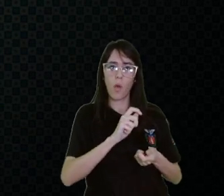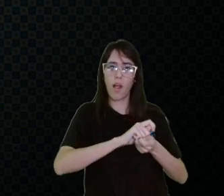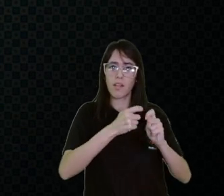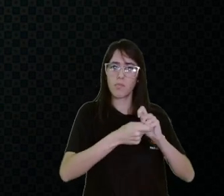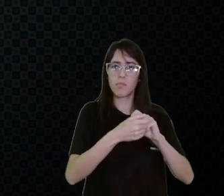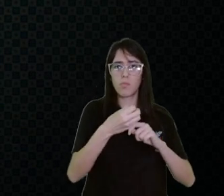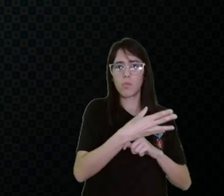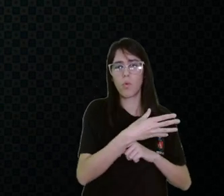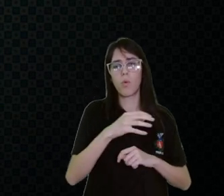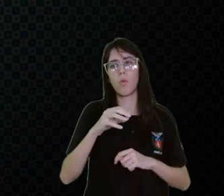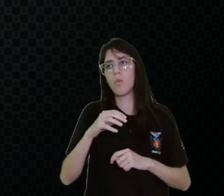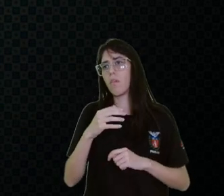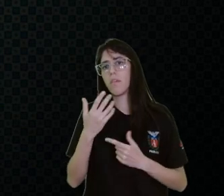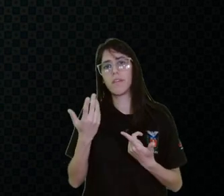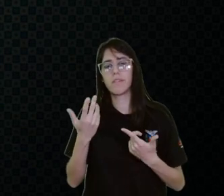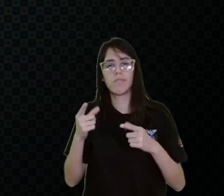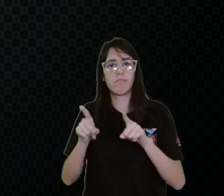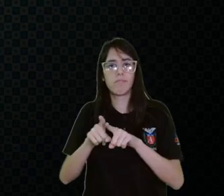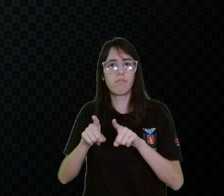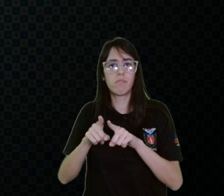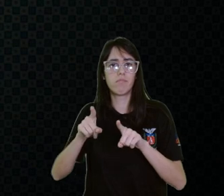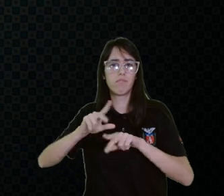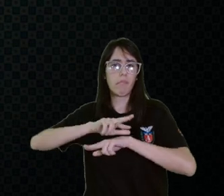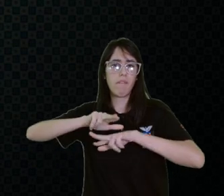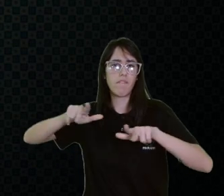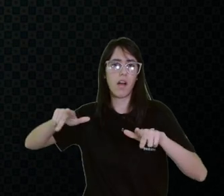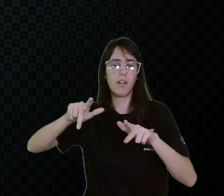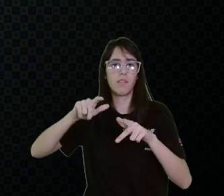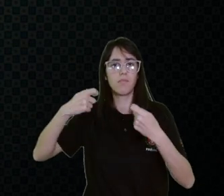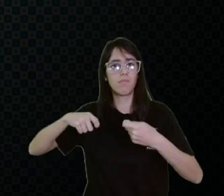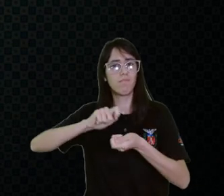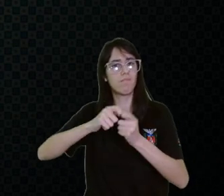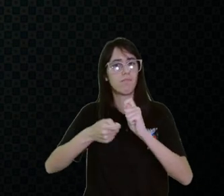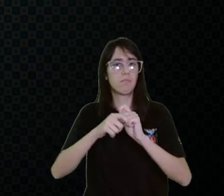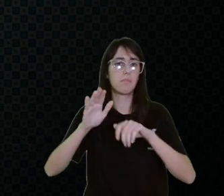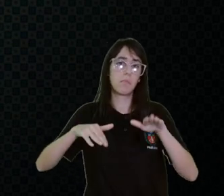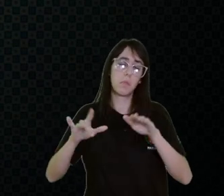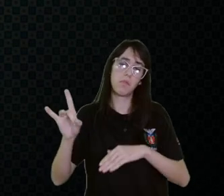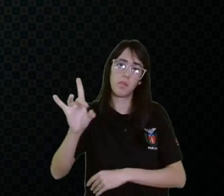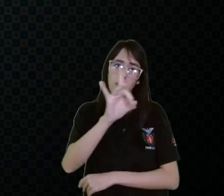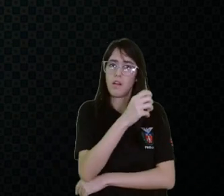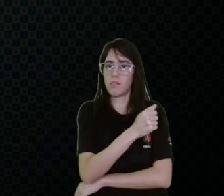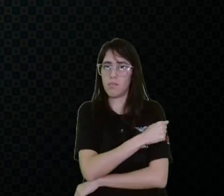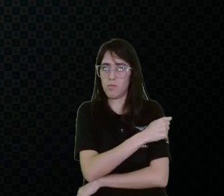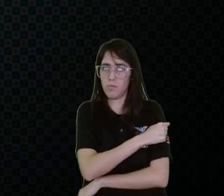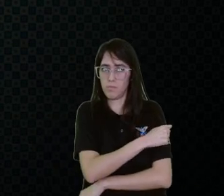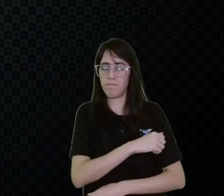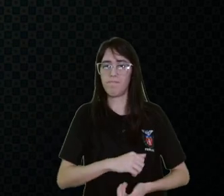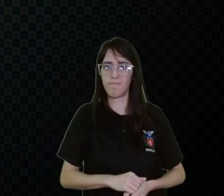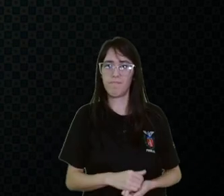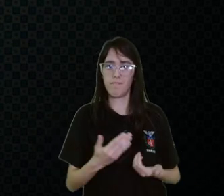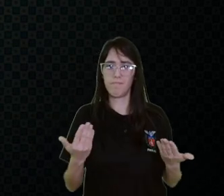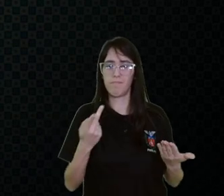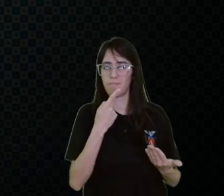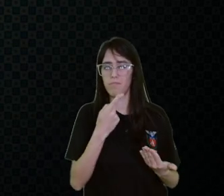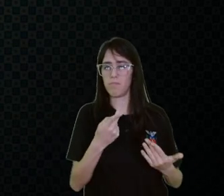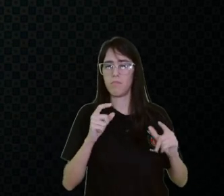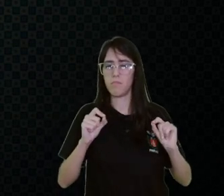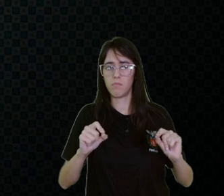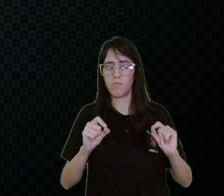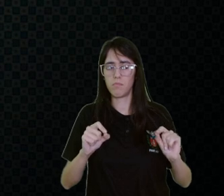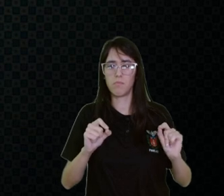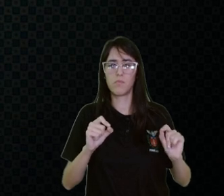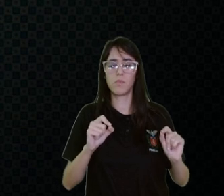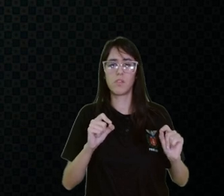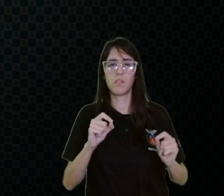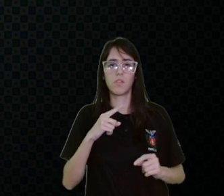uma ponteira, tudo isso em acordo com a necessidade do estudante, então por isso que a gente está falando aqui, não é algo que a gente